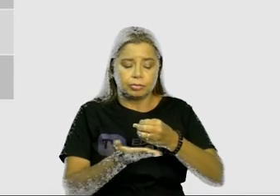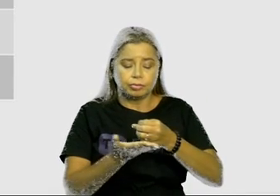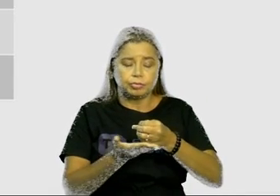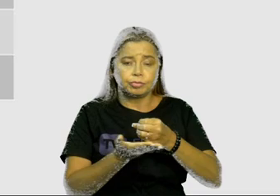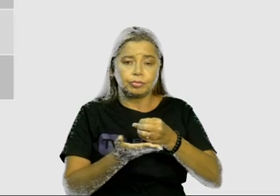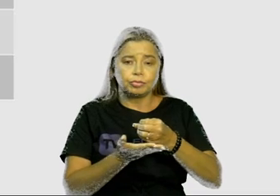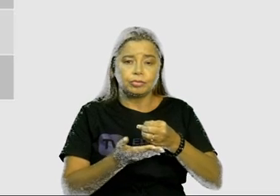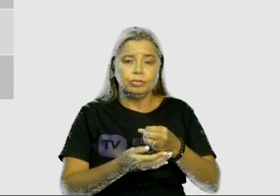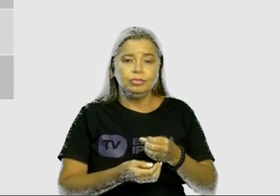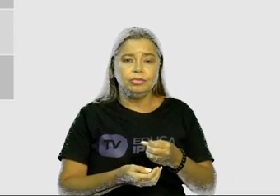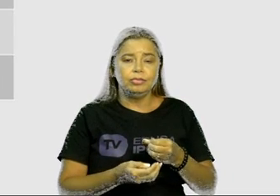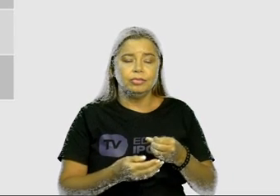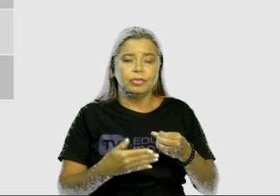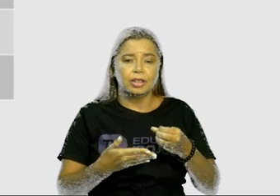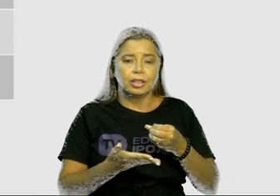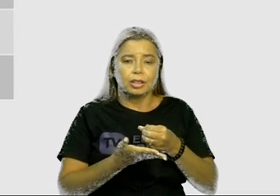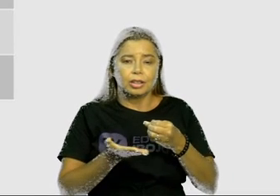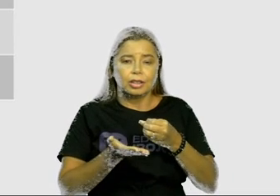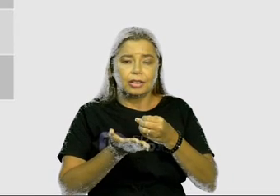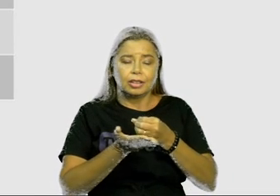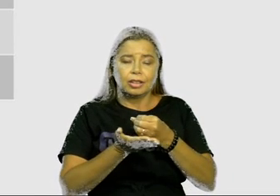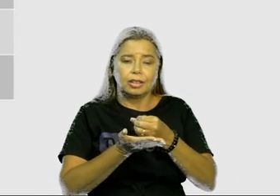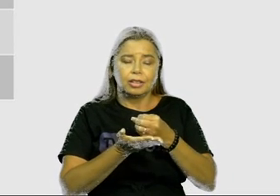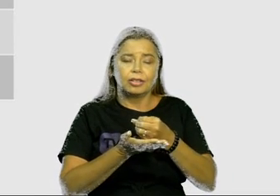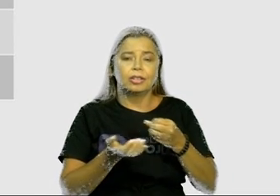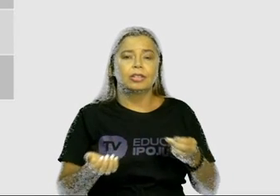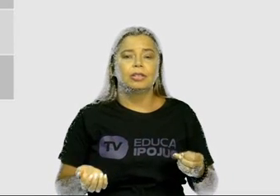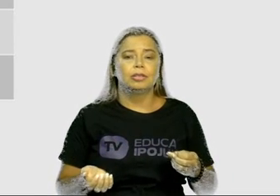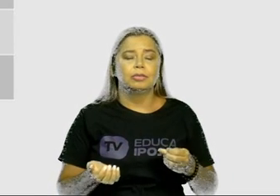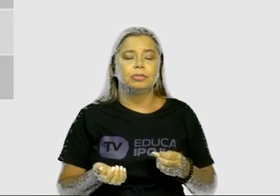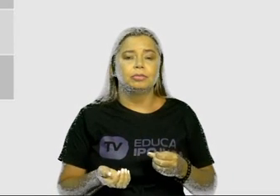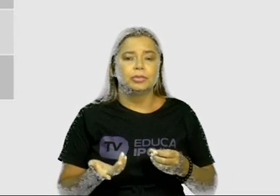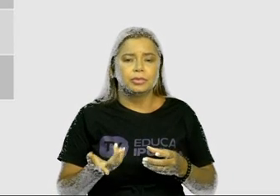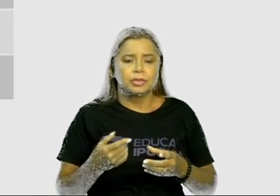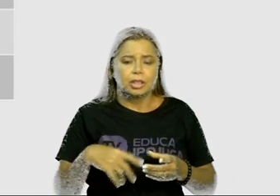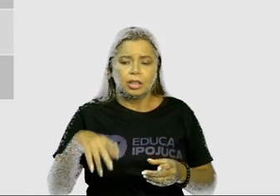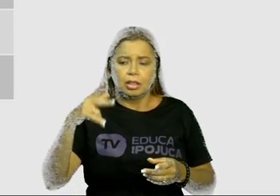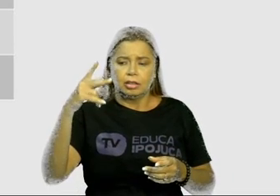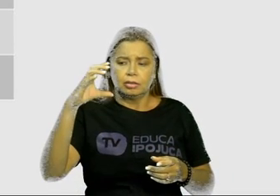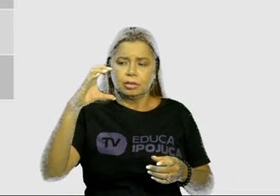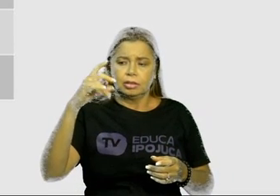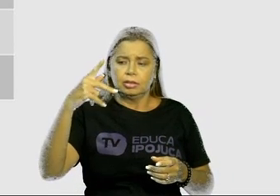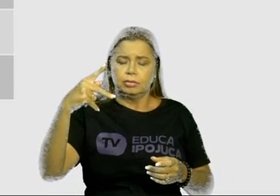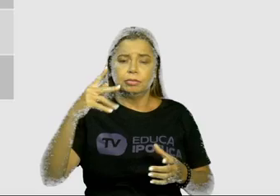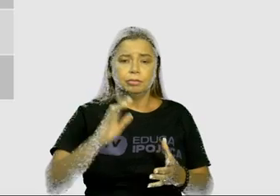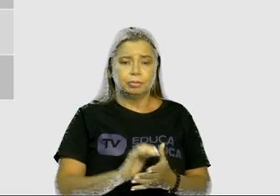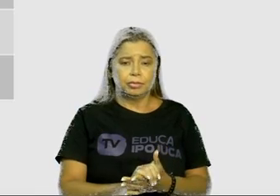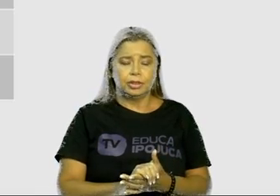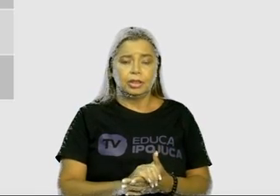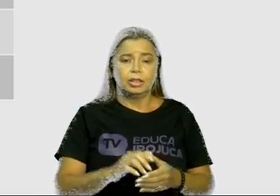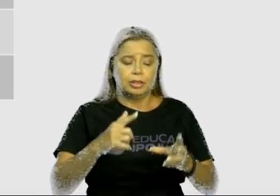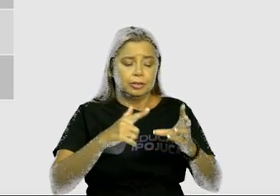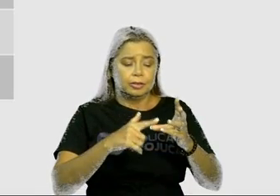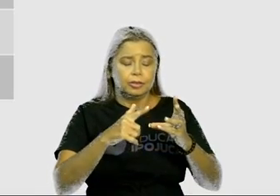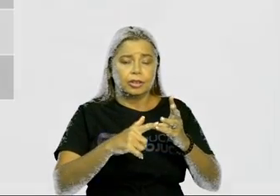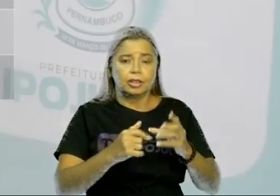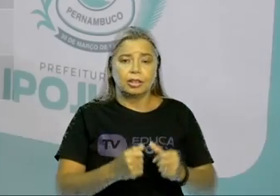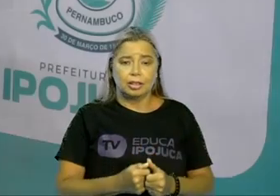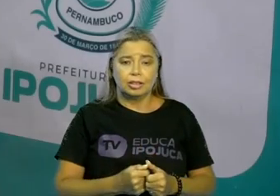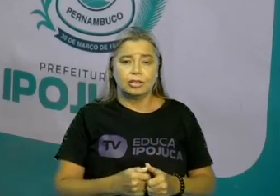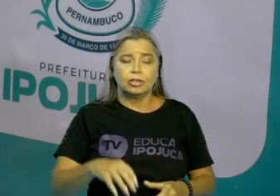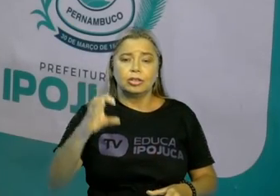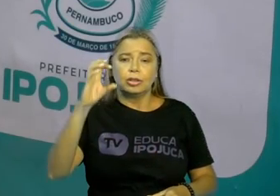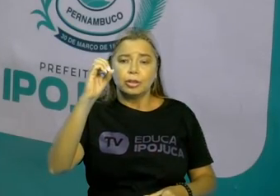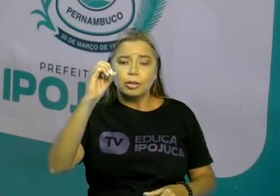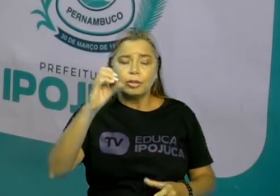Nós temos já aqui as consoantes que é C e P e as vogais foram os dois os. Será que você vai